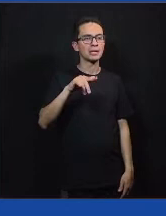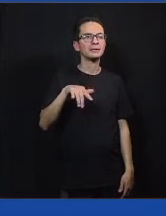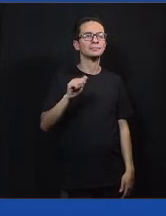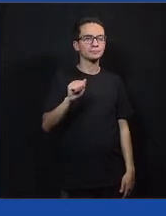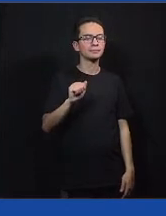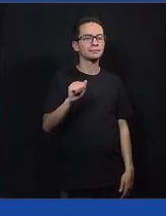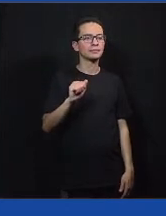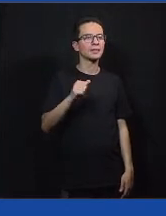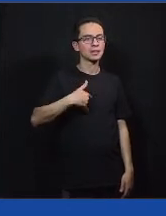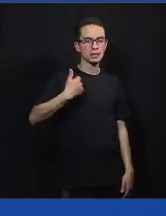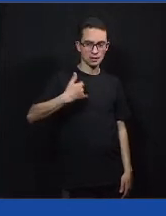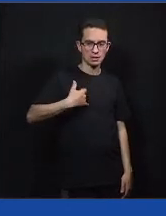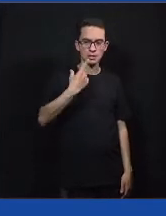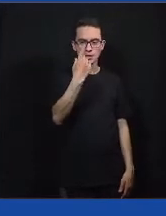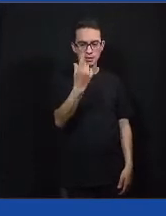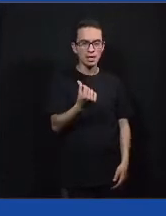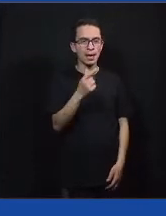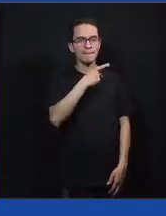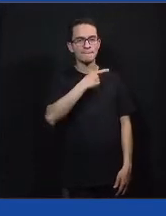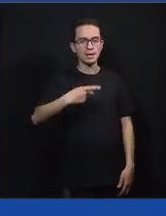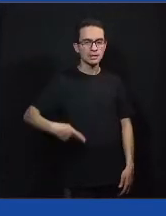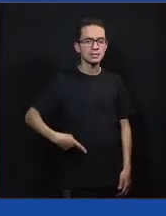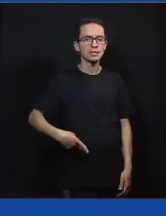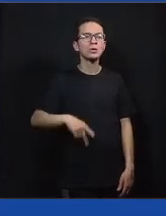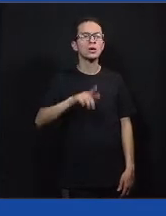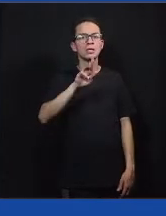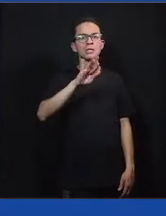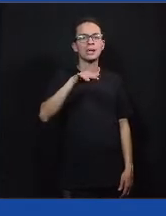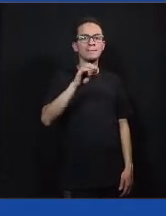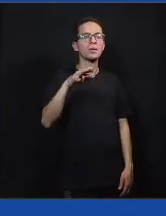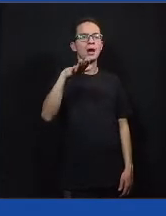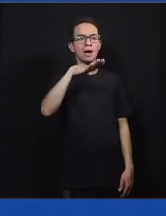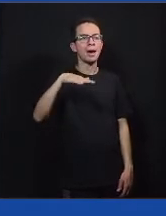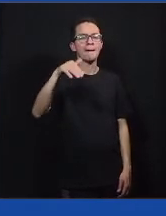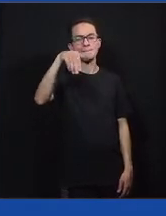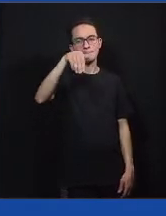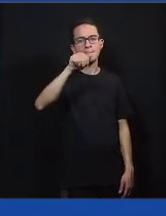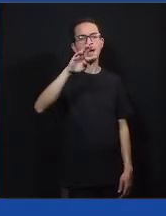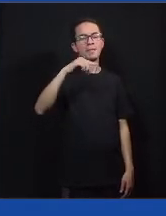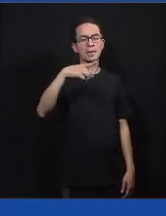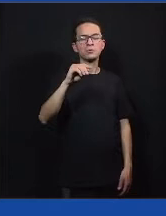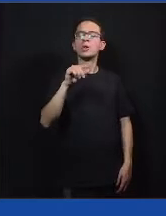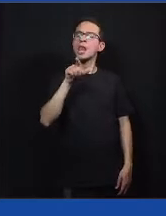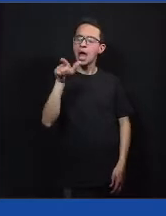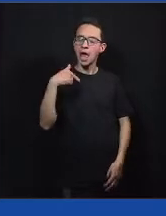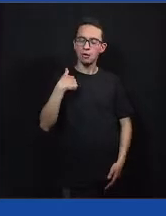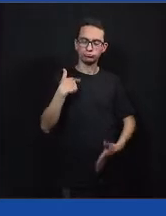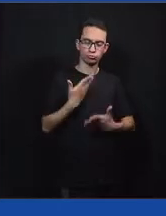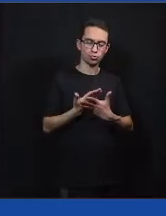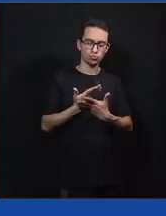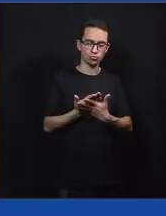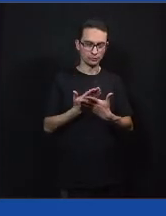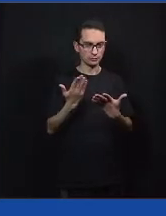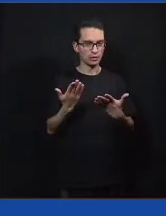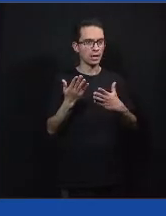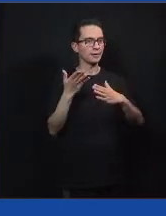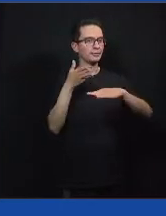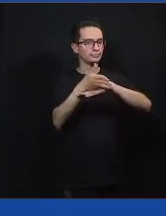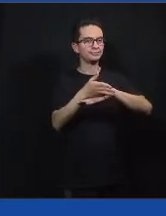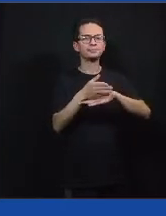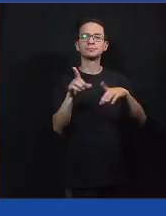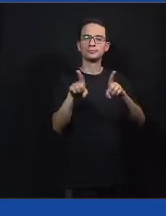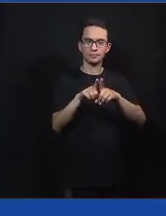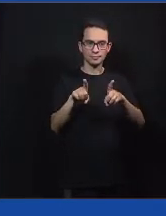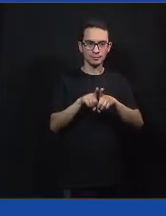Sou atual presidente do Grêmio do Instituto Federal do campus daqui de Matão. Estudo lá. E fiz parte também do projeto Qual a